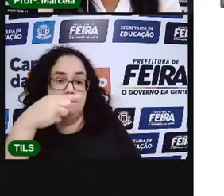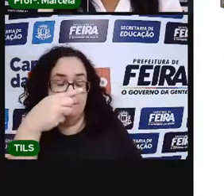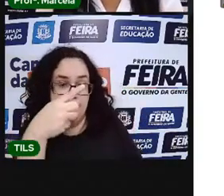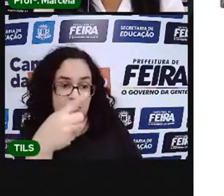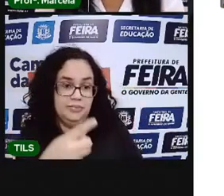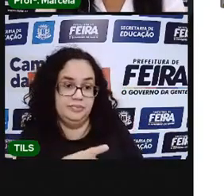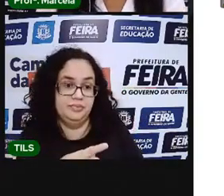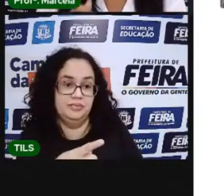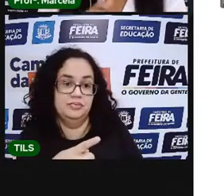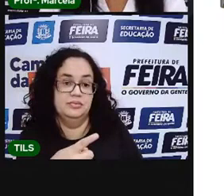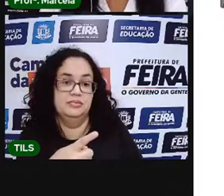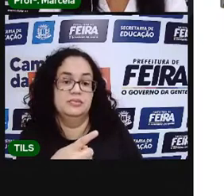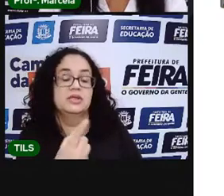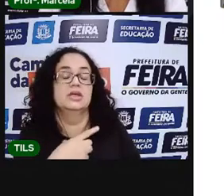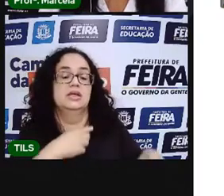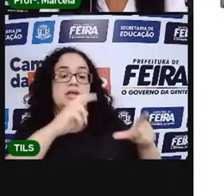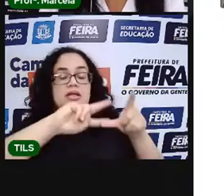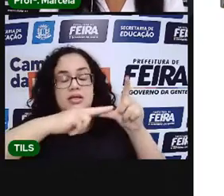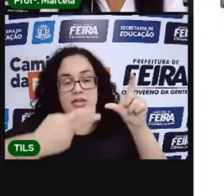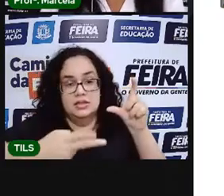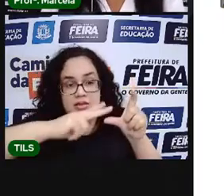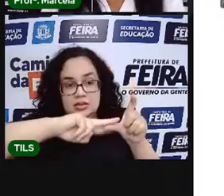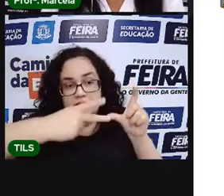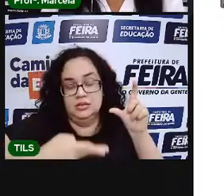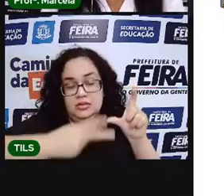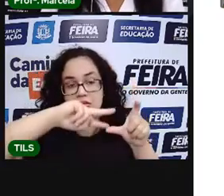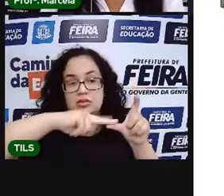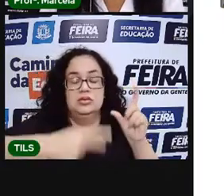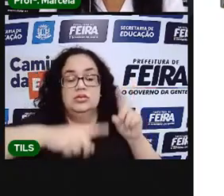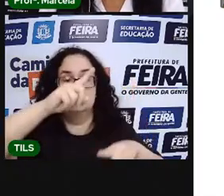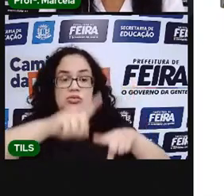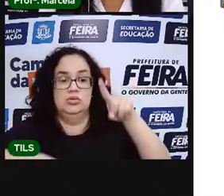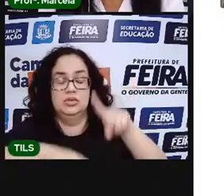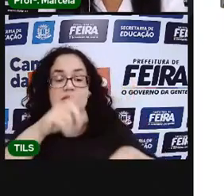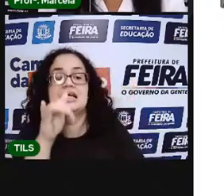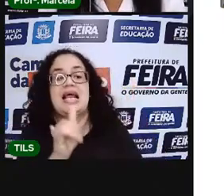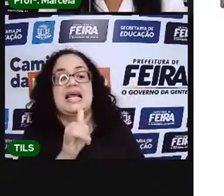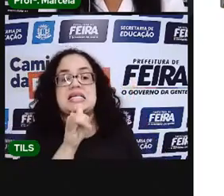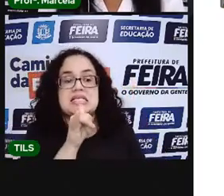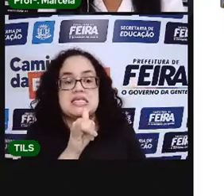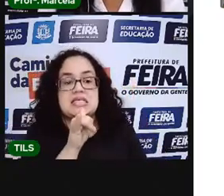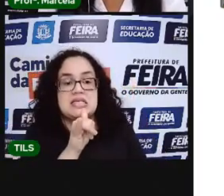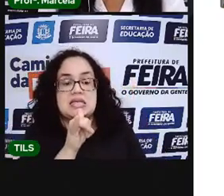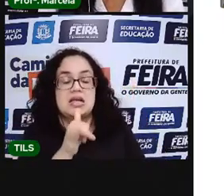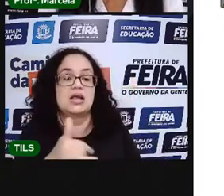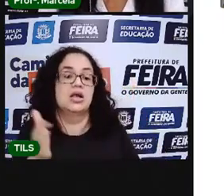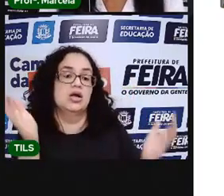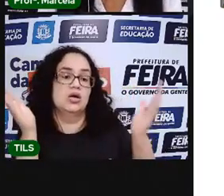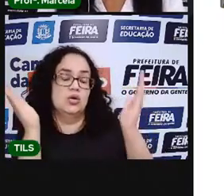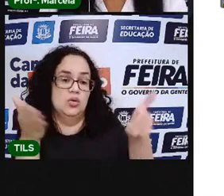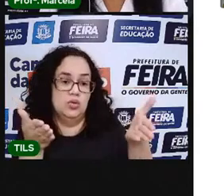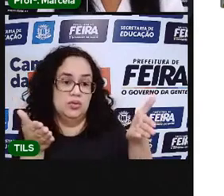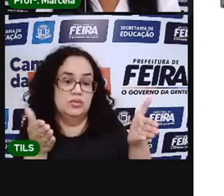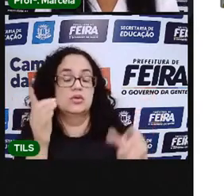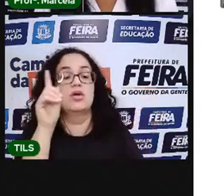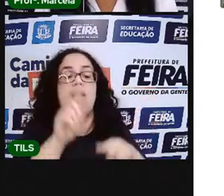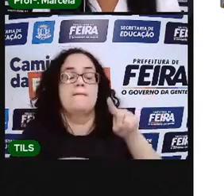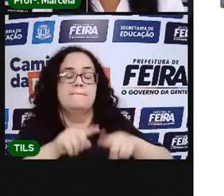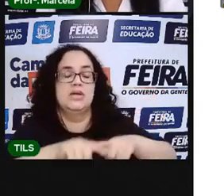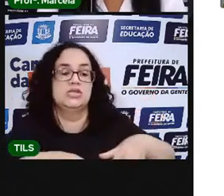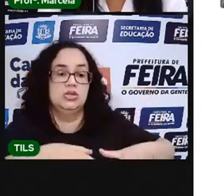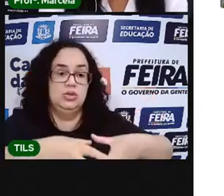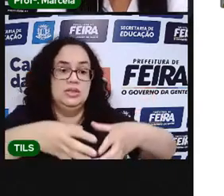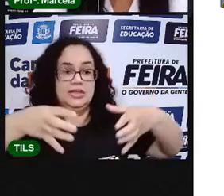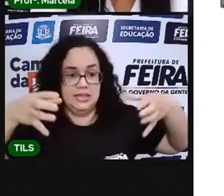isso, você vai classificar esses objetos. Por exemplo, agora eu só quero objetos grandes.